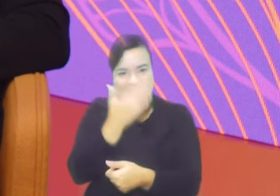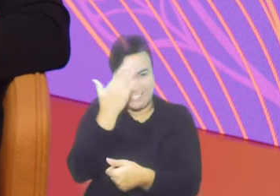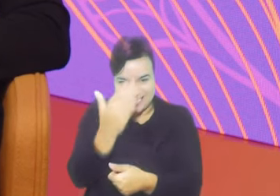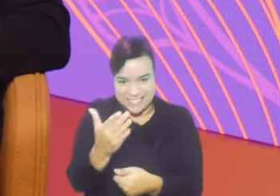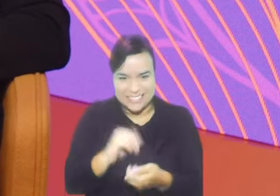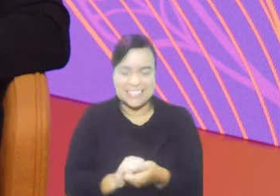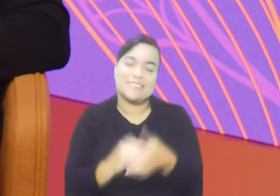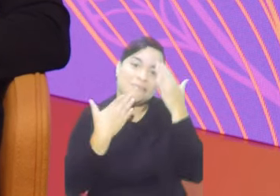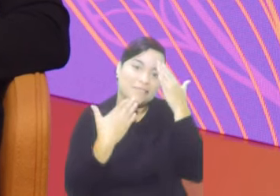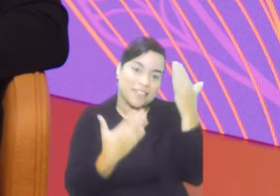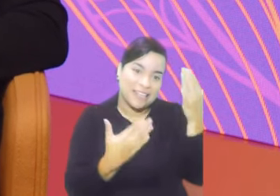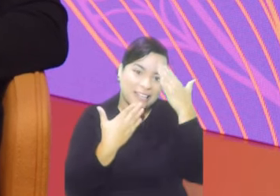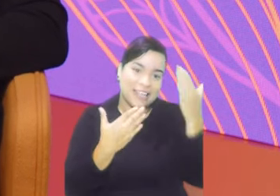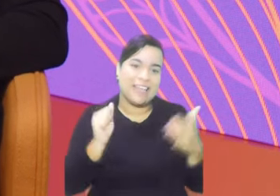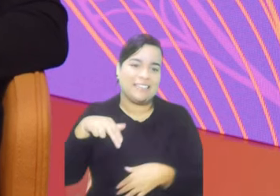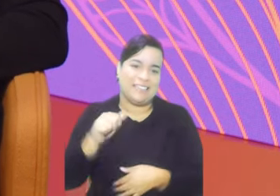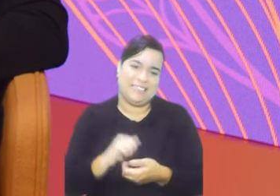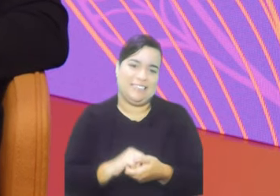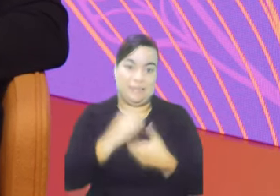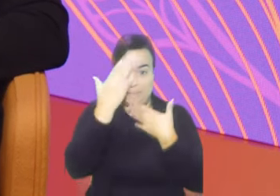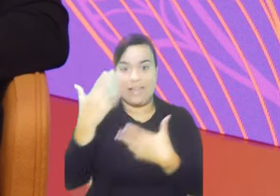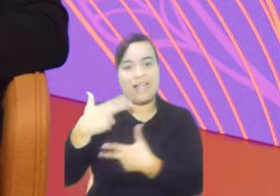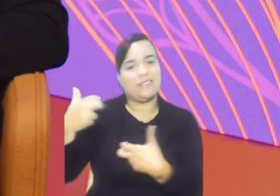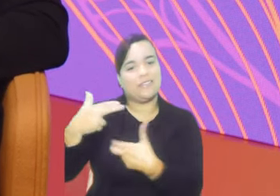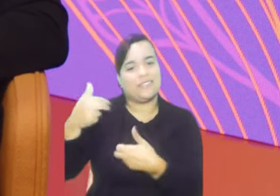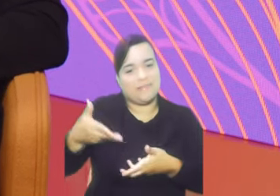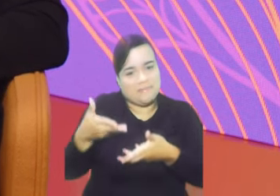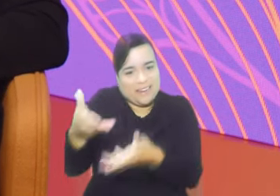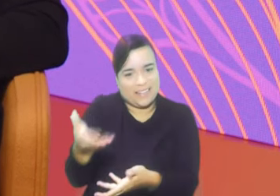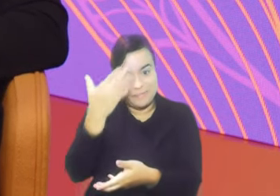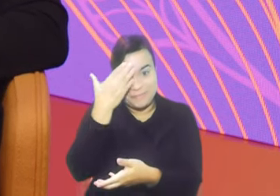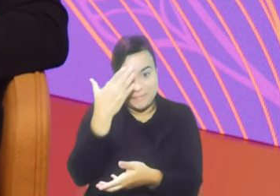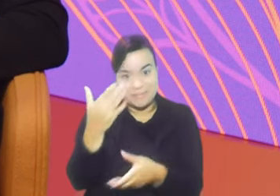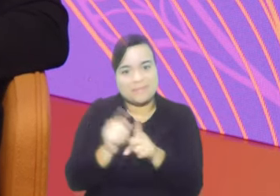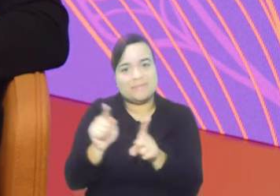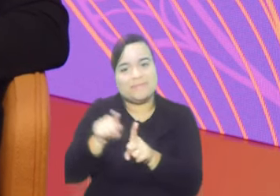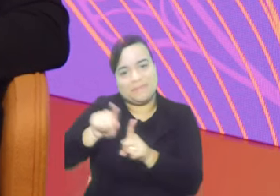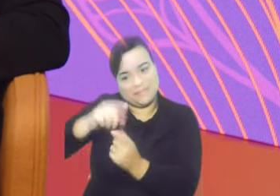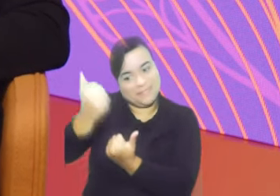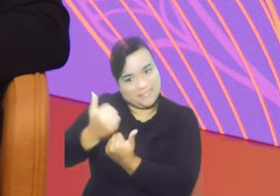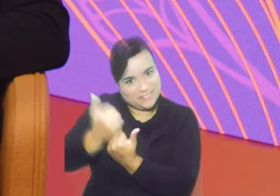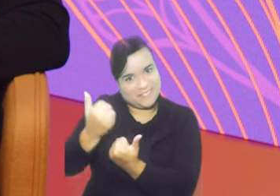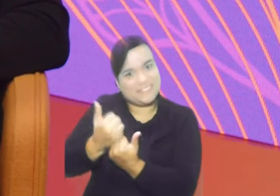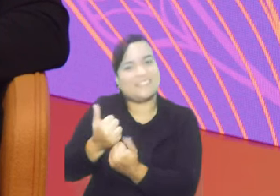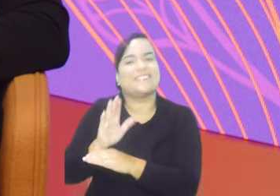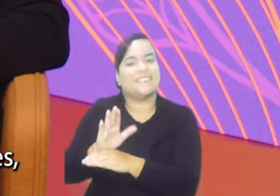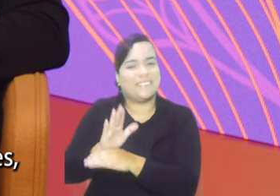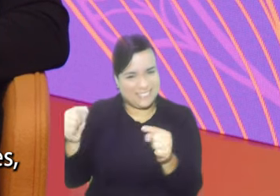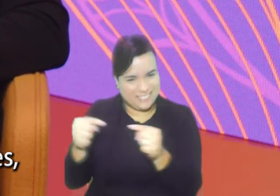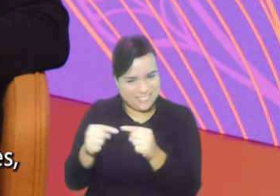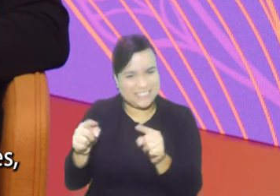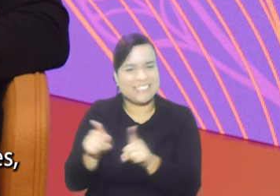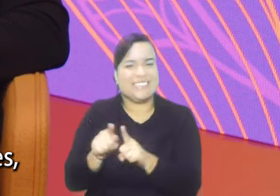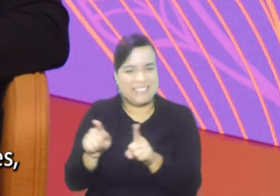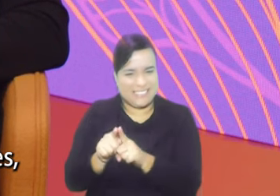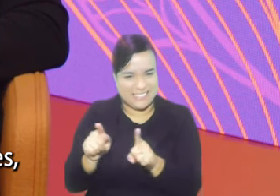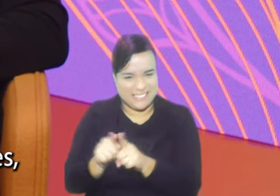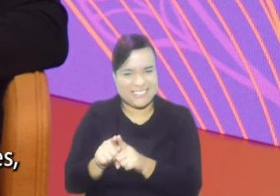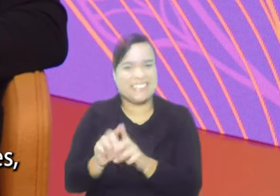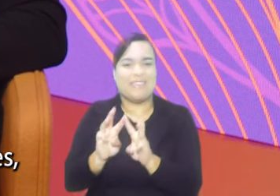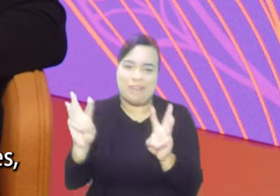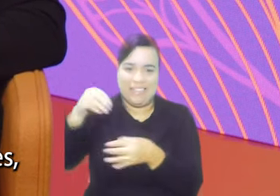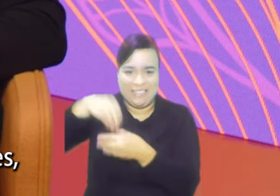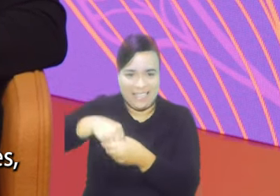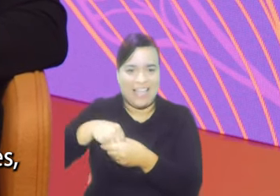Muito obrigada, Ana. Agradeço muito ao convite do SEBRAE também, nosso parceiro, inclusive na plataforma